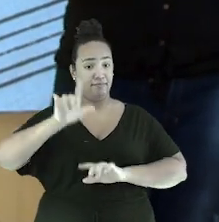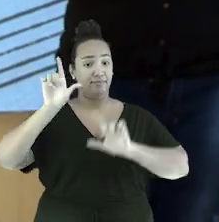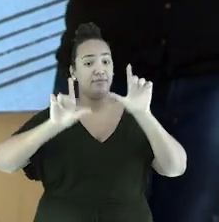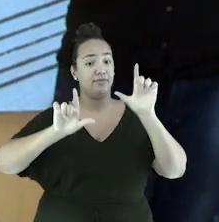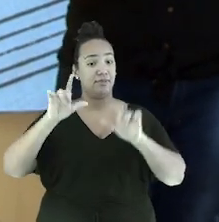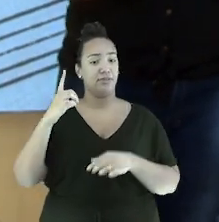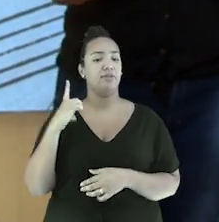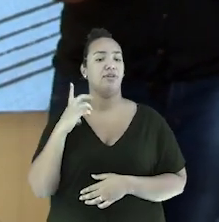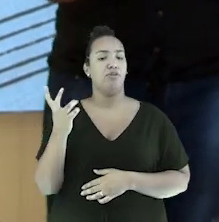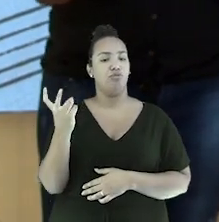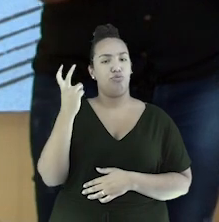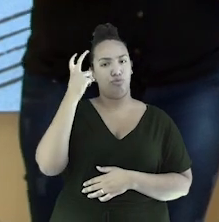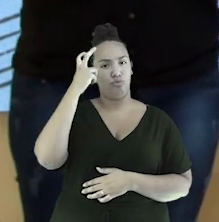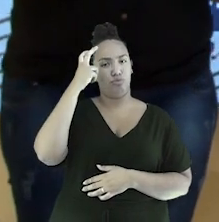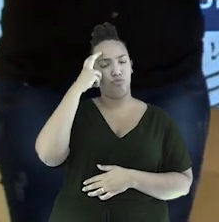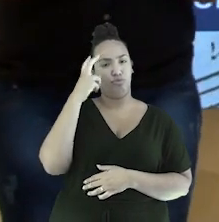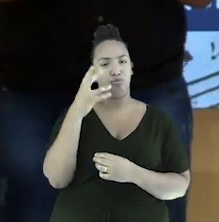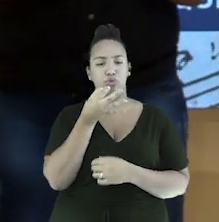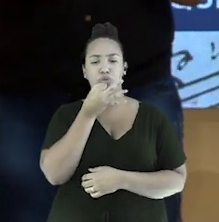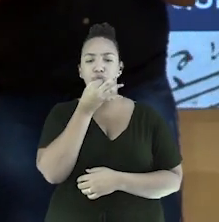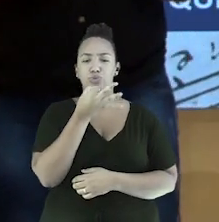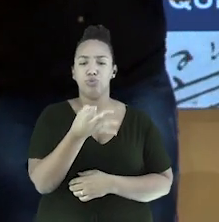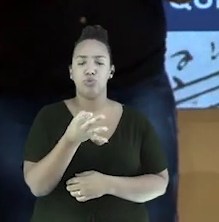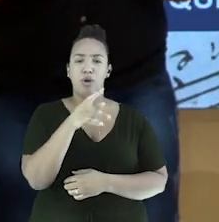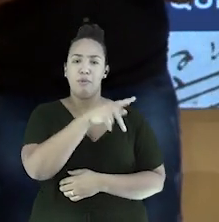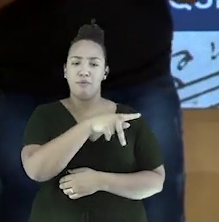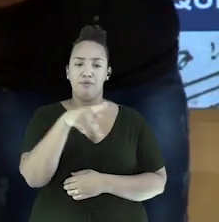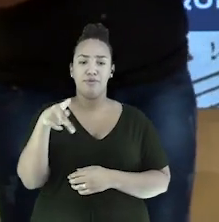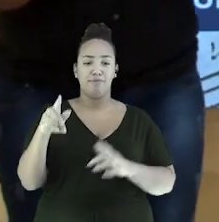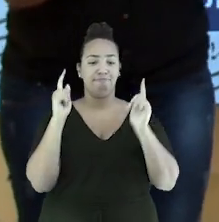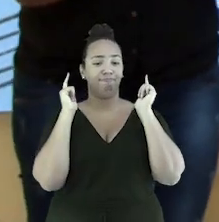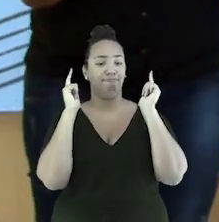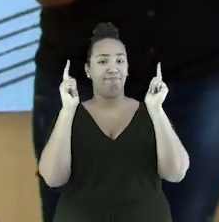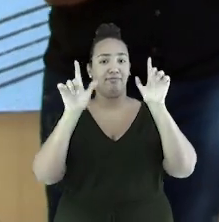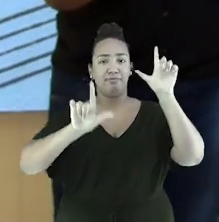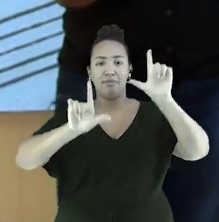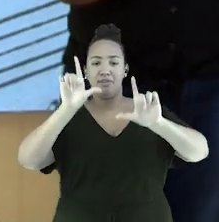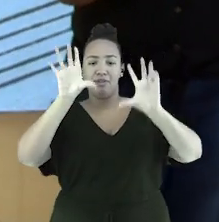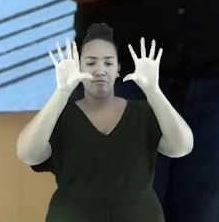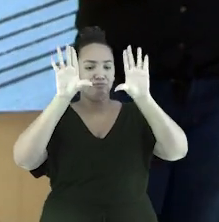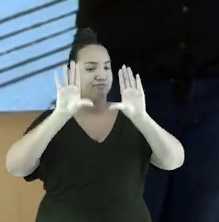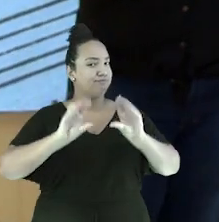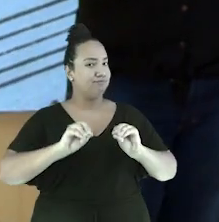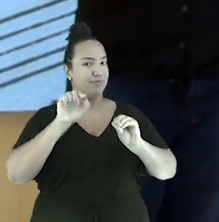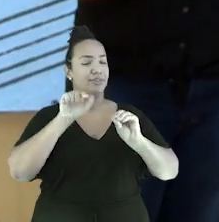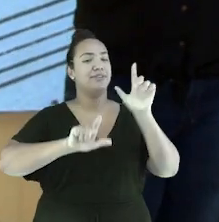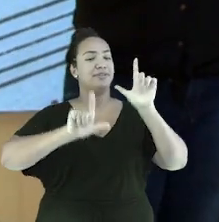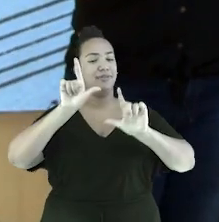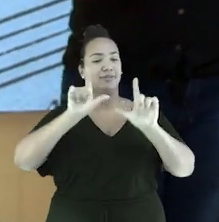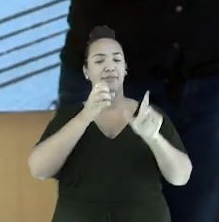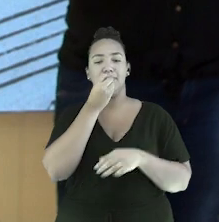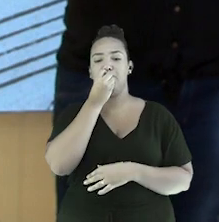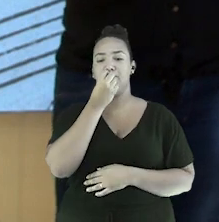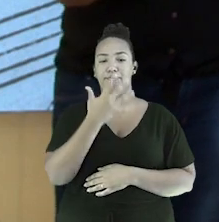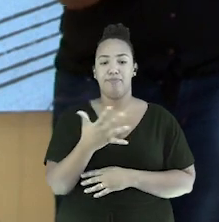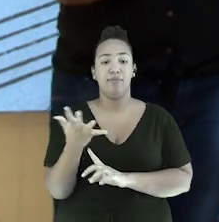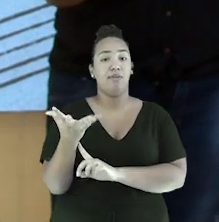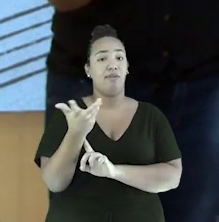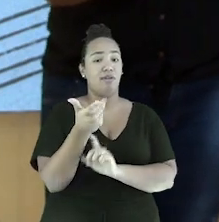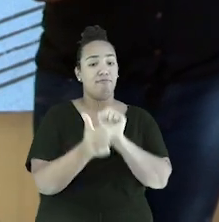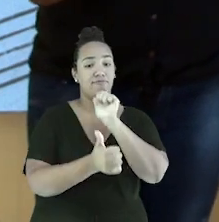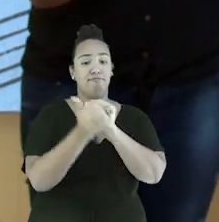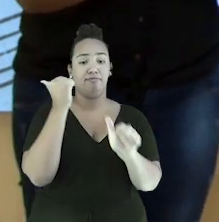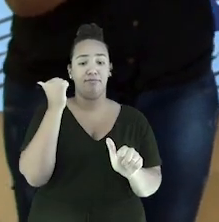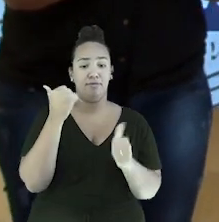programa tem cultura e tem som. Tem professor animado que para dar aula tem bom. Não desligue sua TV que esse programa é do bom. Tem arte e tem